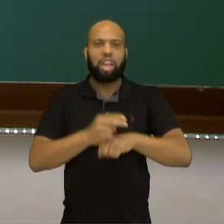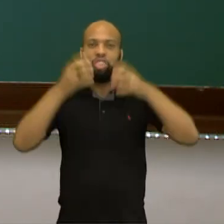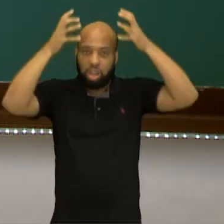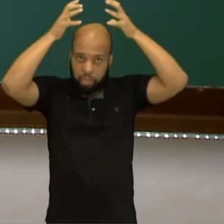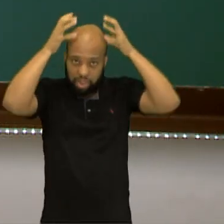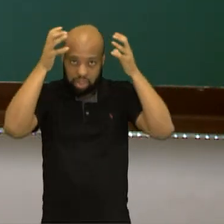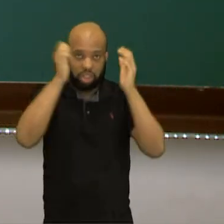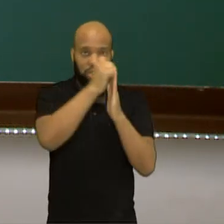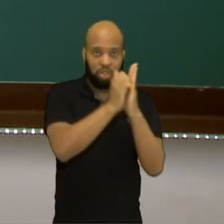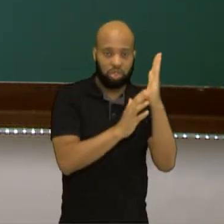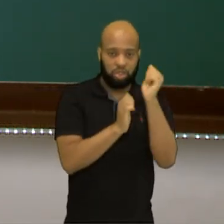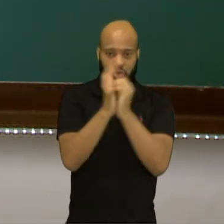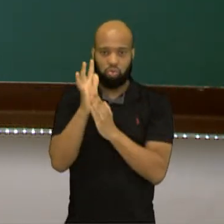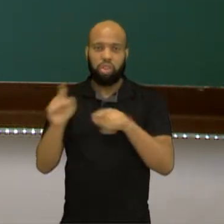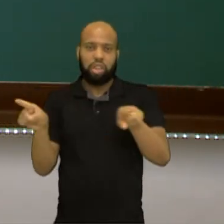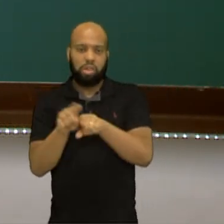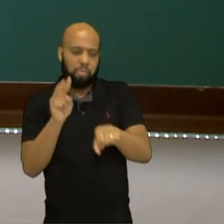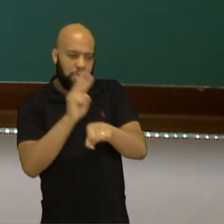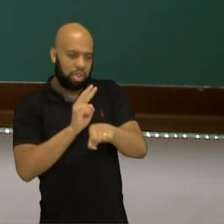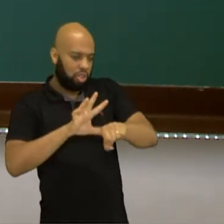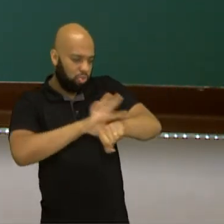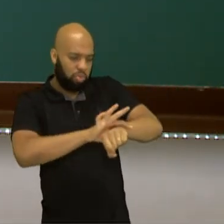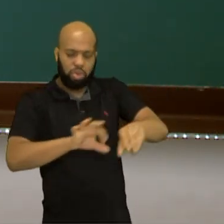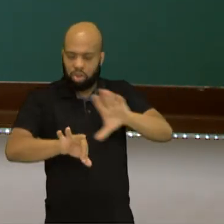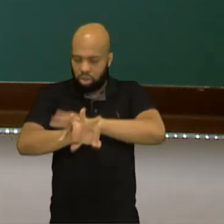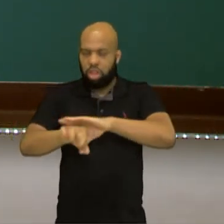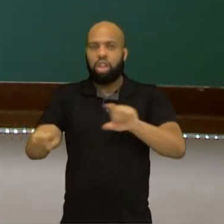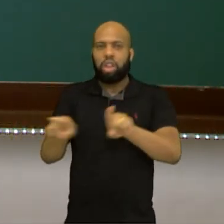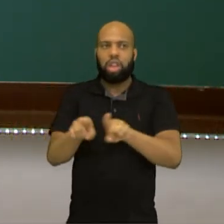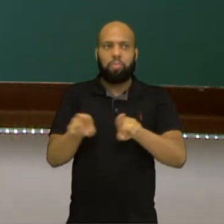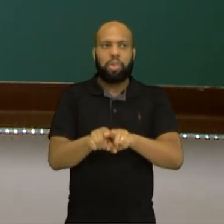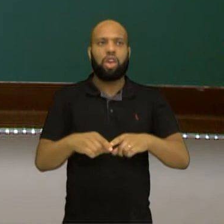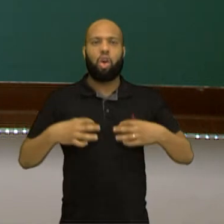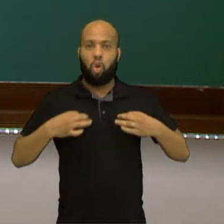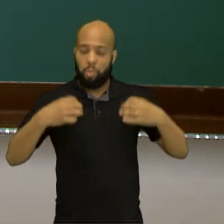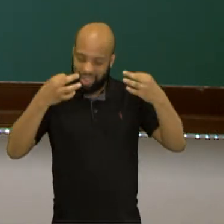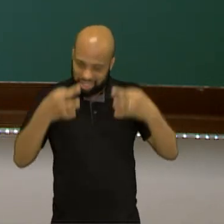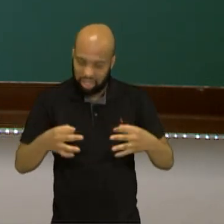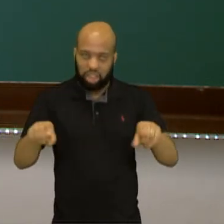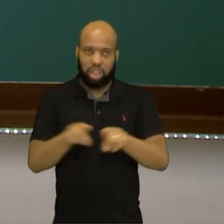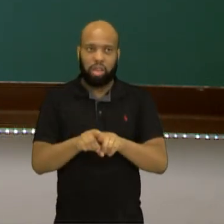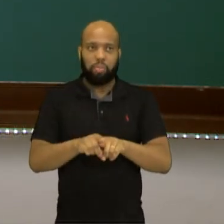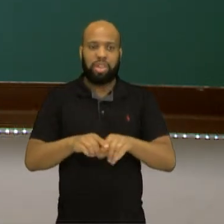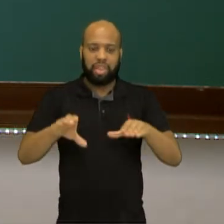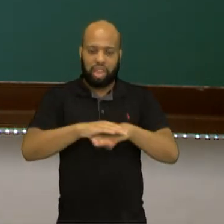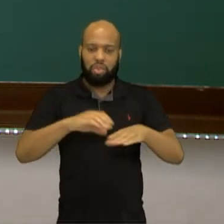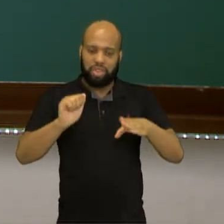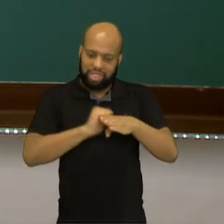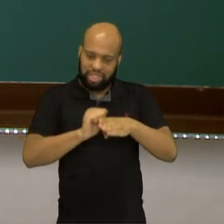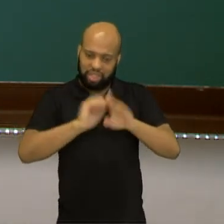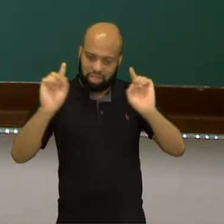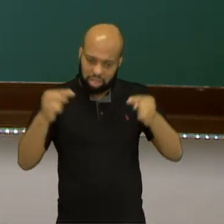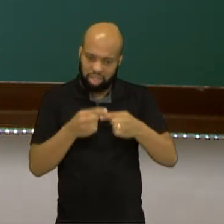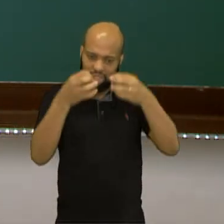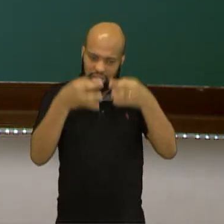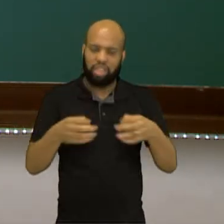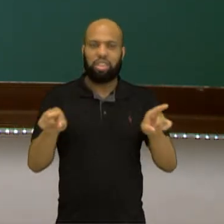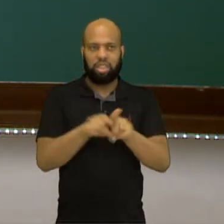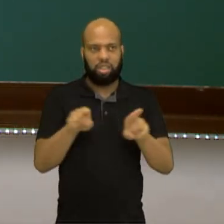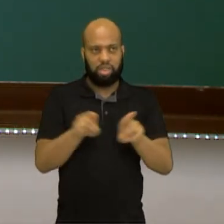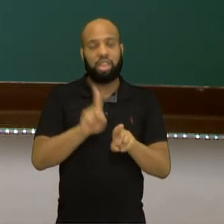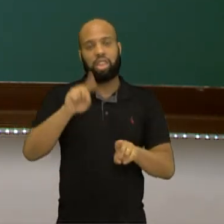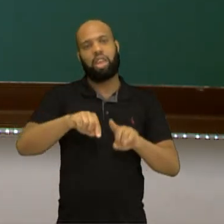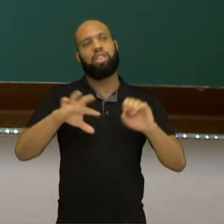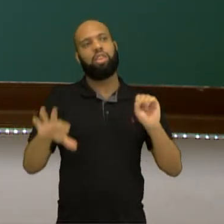luva, protetor de pulso, a roupa e calçados adequados. Então para praticar o skate, eu tenho que ter esses itens de segurança